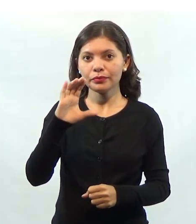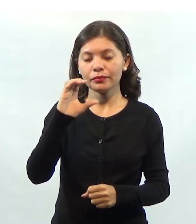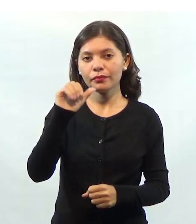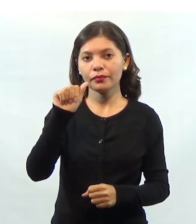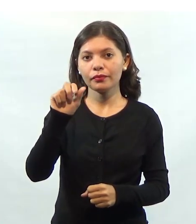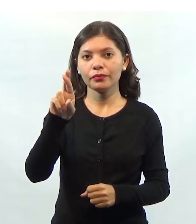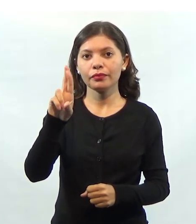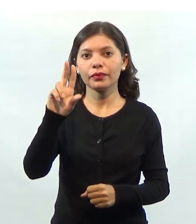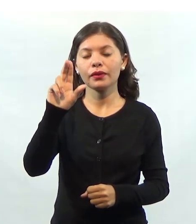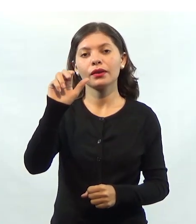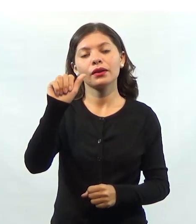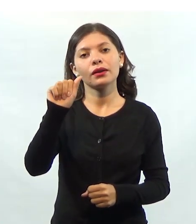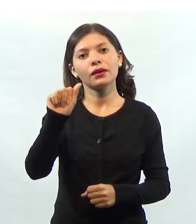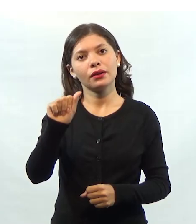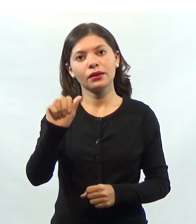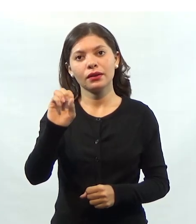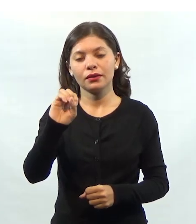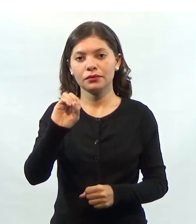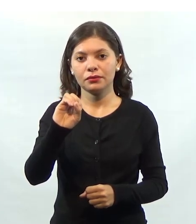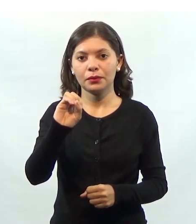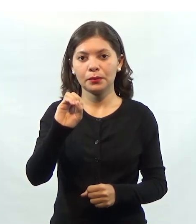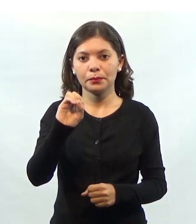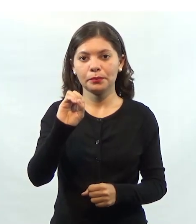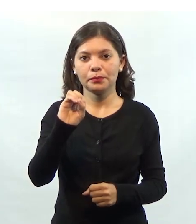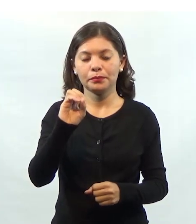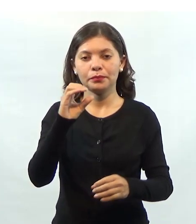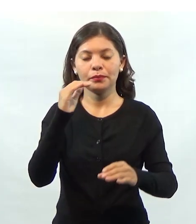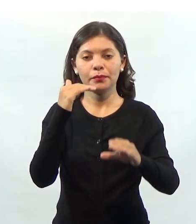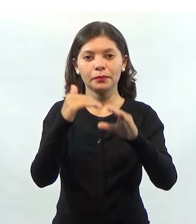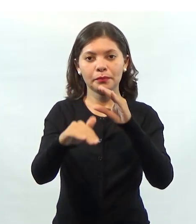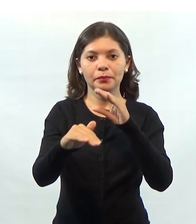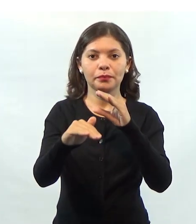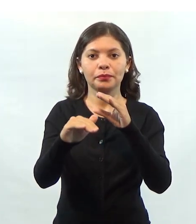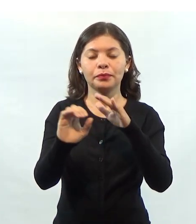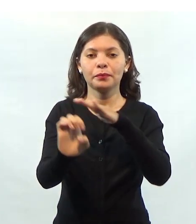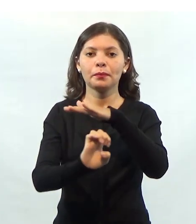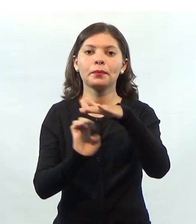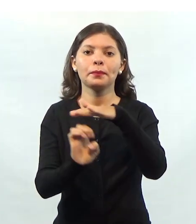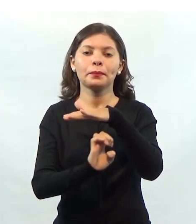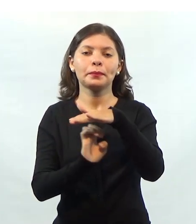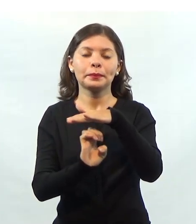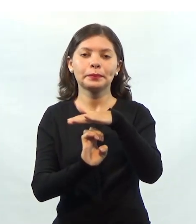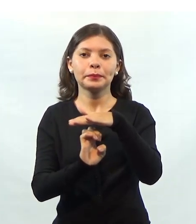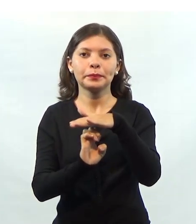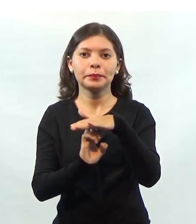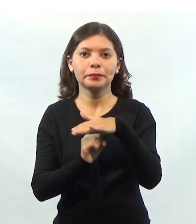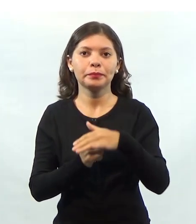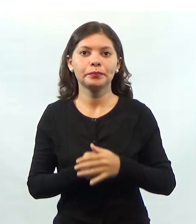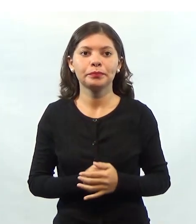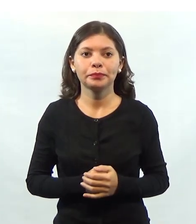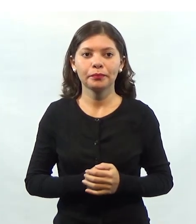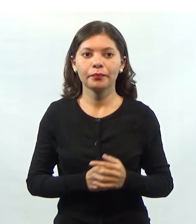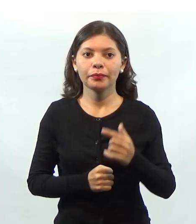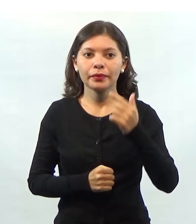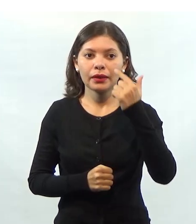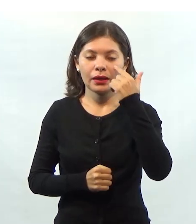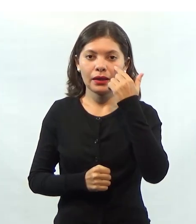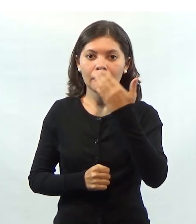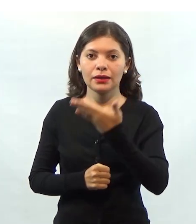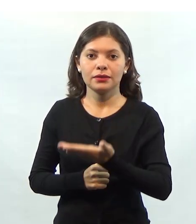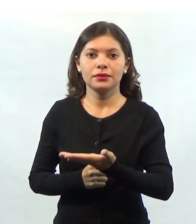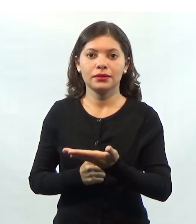essa é uma entrada para uma empresa de siderúrgica ou metarúrgica, essa empresa,